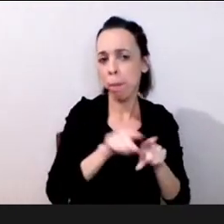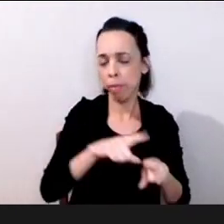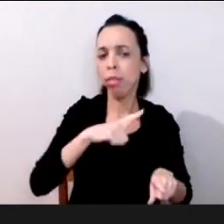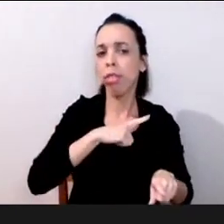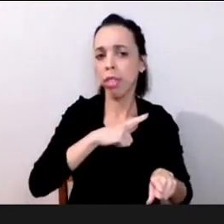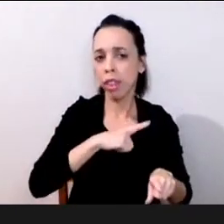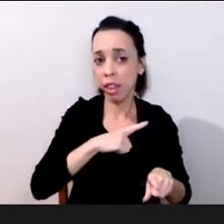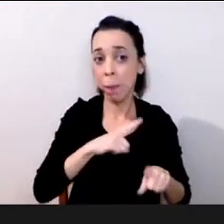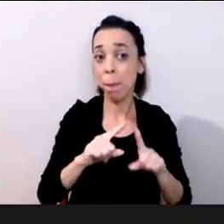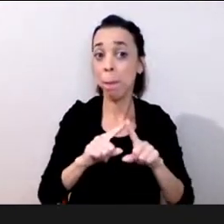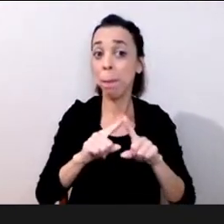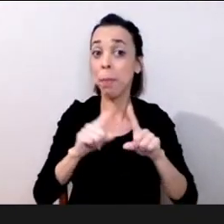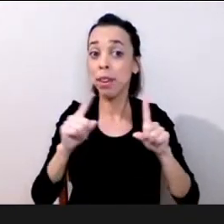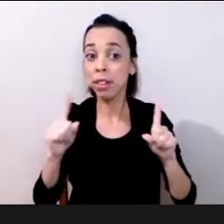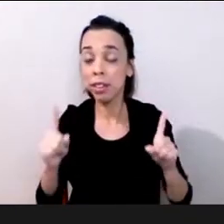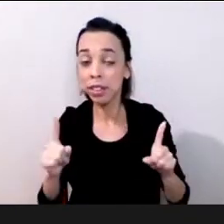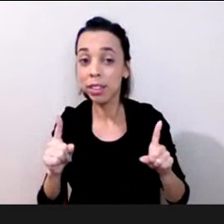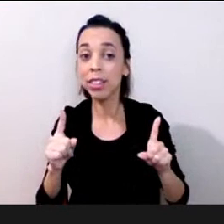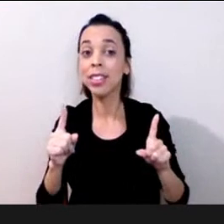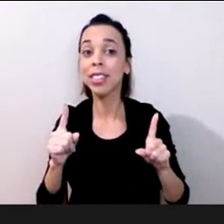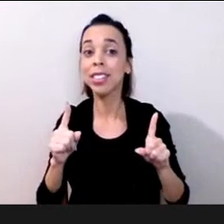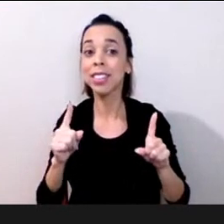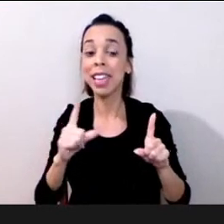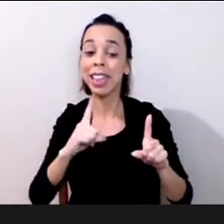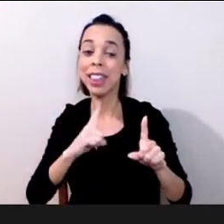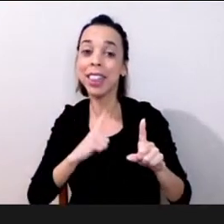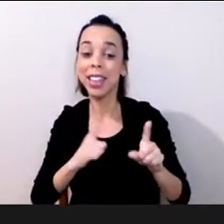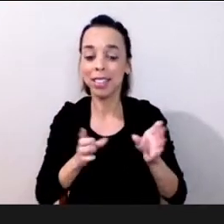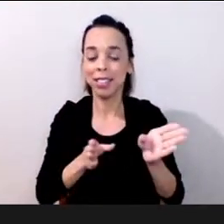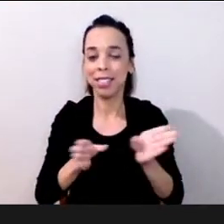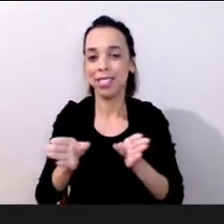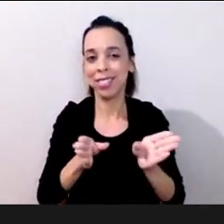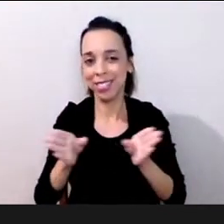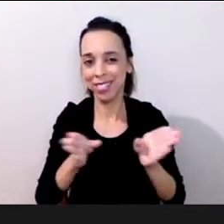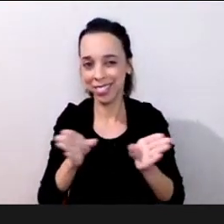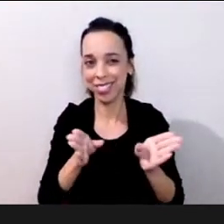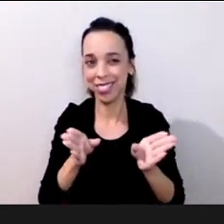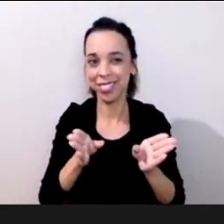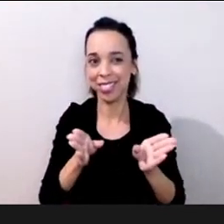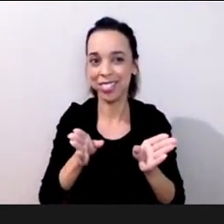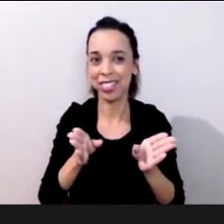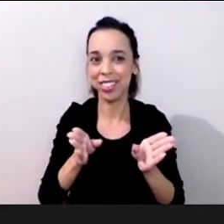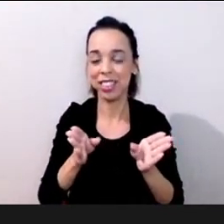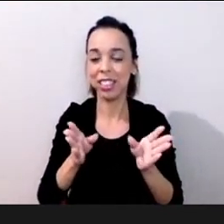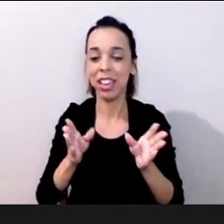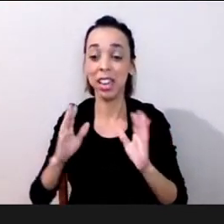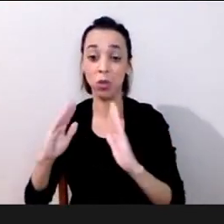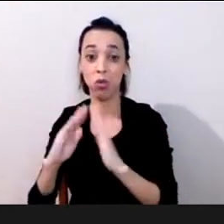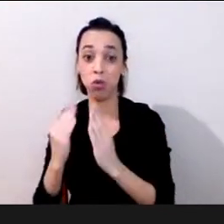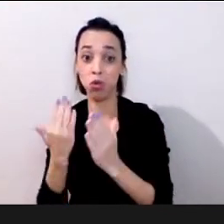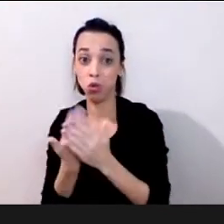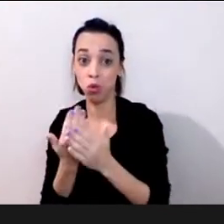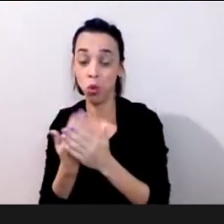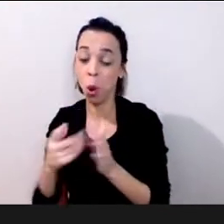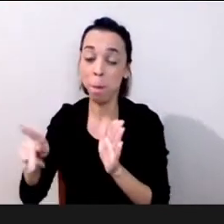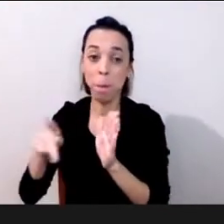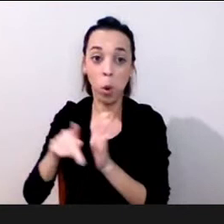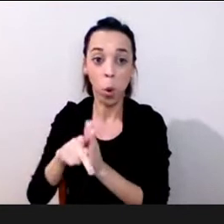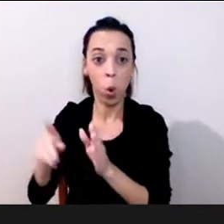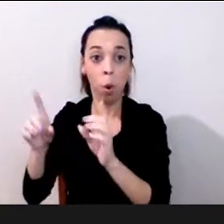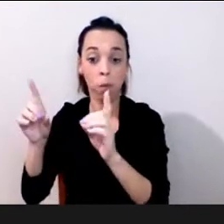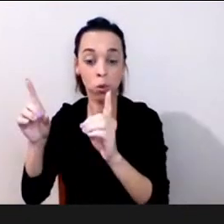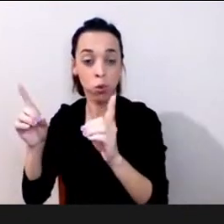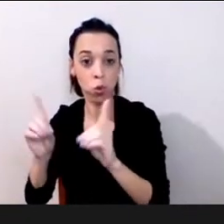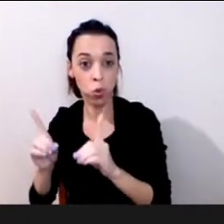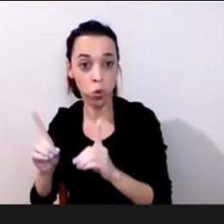vão apoiar esses alunos na escola regular eu sei que existe muito no Brasil a questão do contraturno em que o aluno